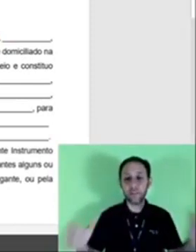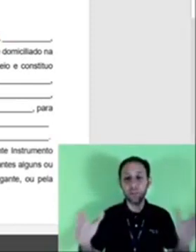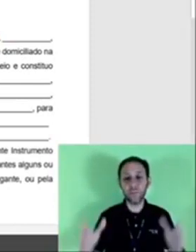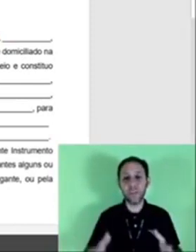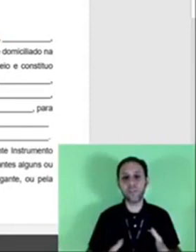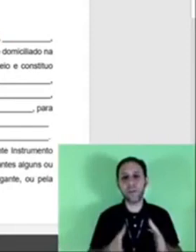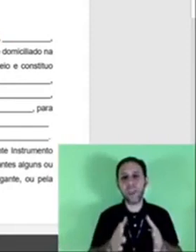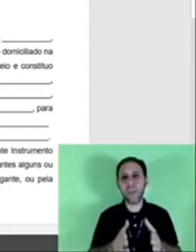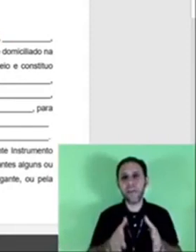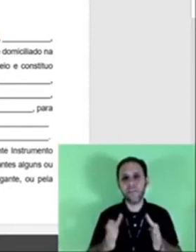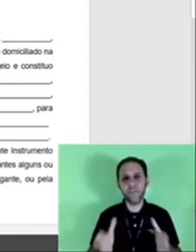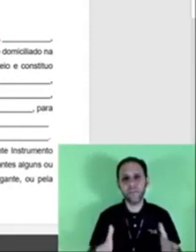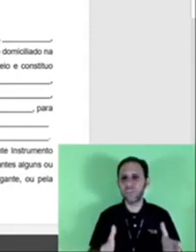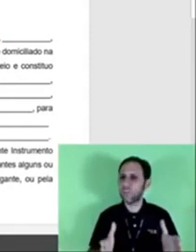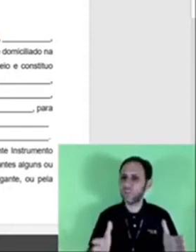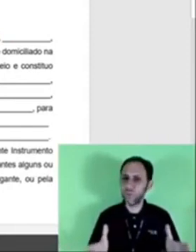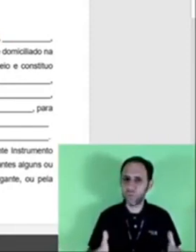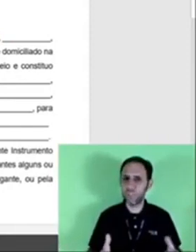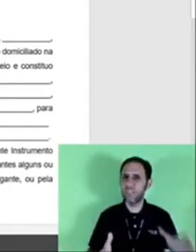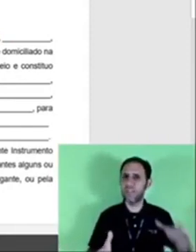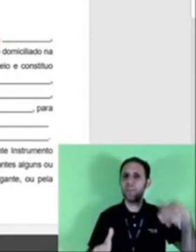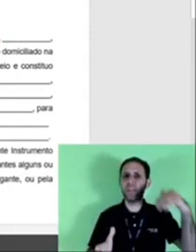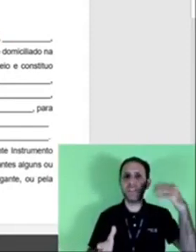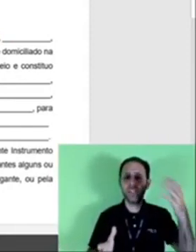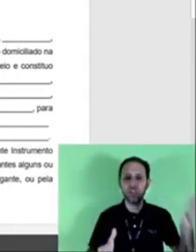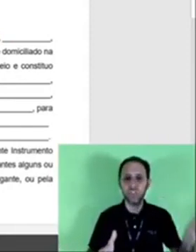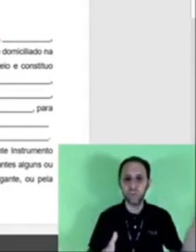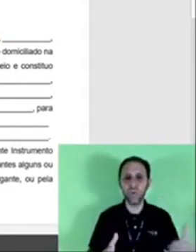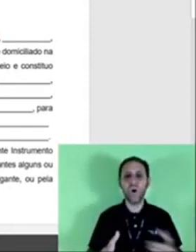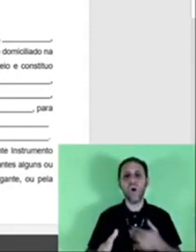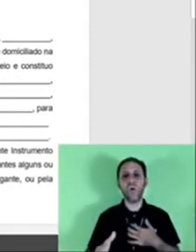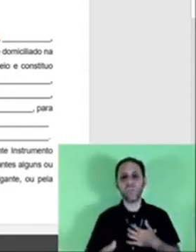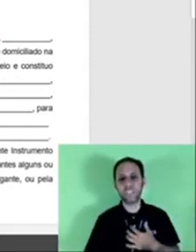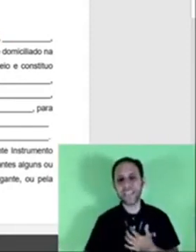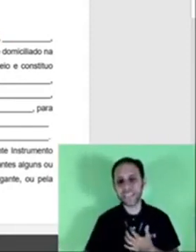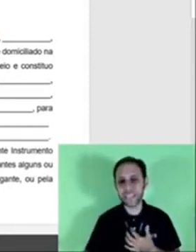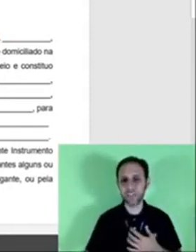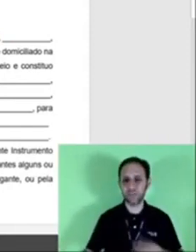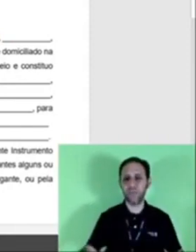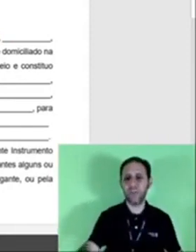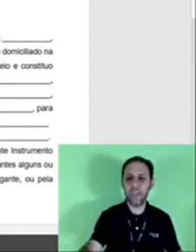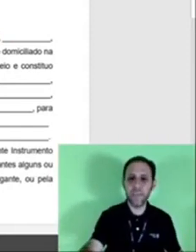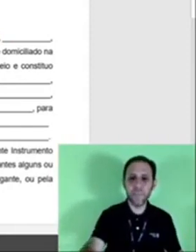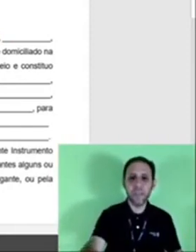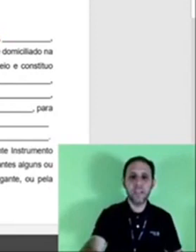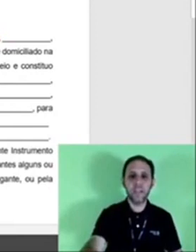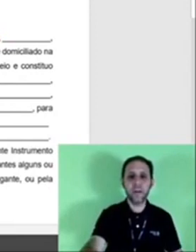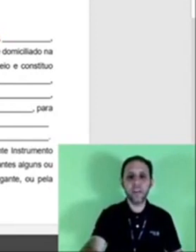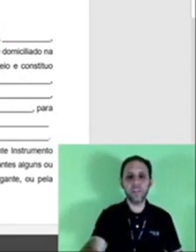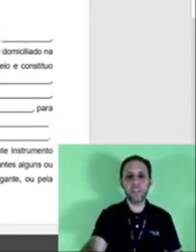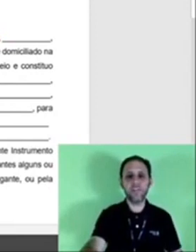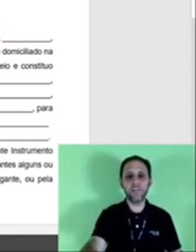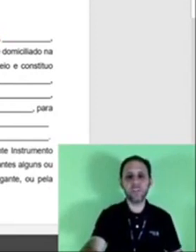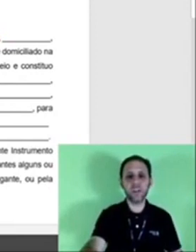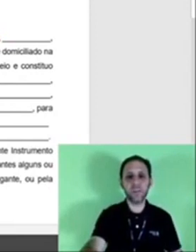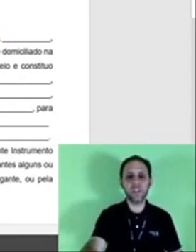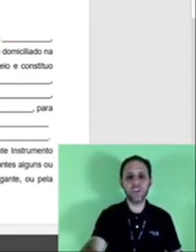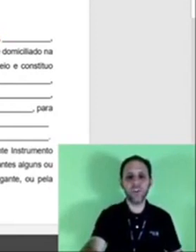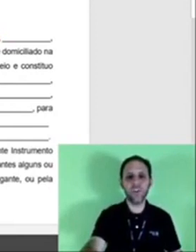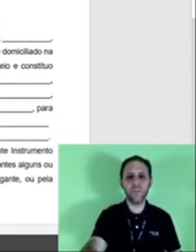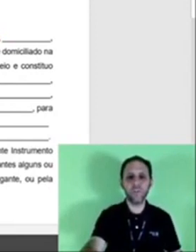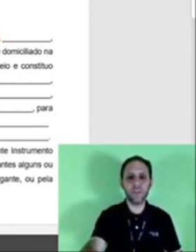escrita do documento é fonte 12, independente se é título ou se é texto, ok? Então aqui eu tenho